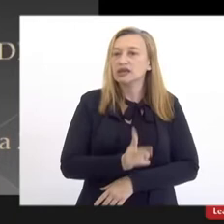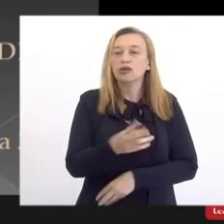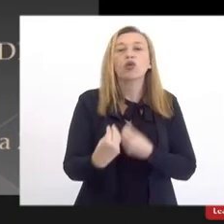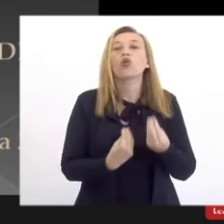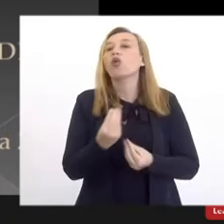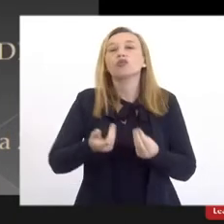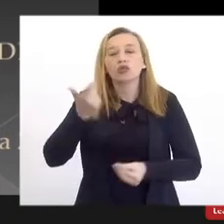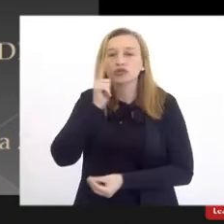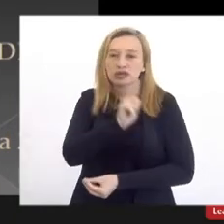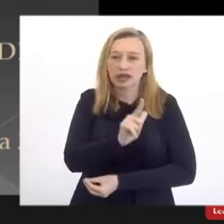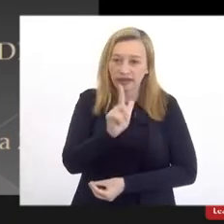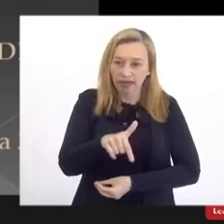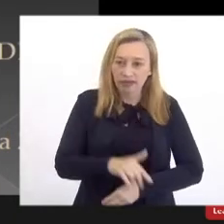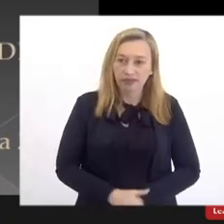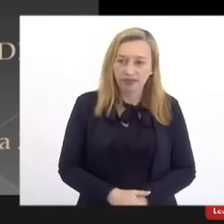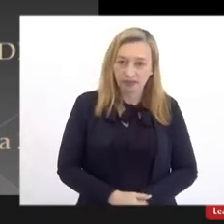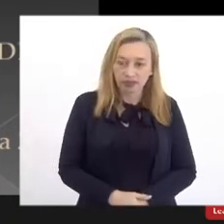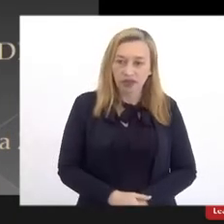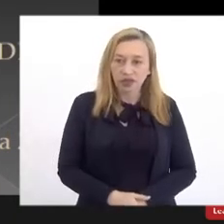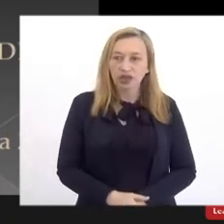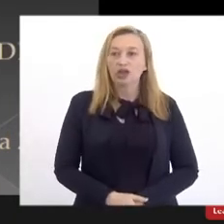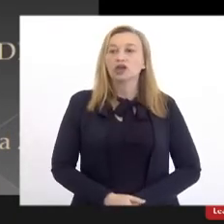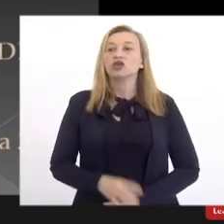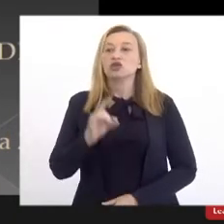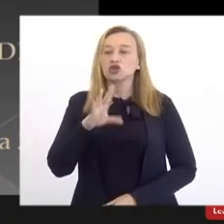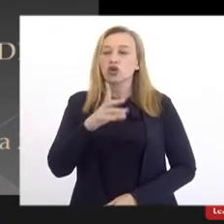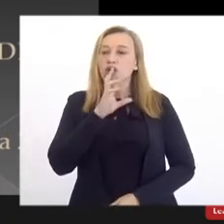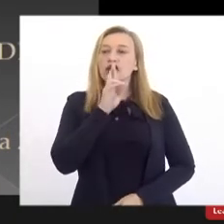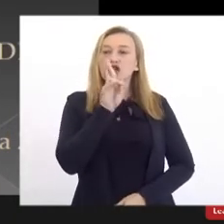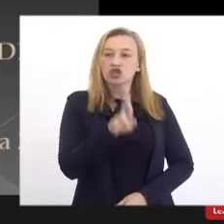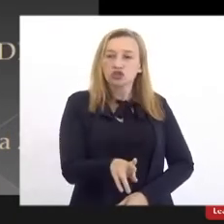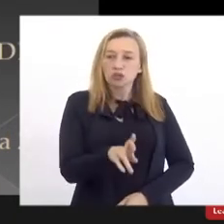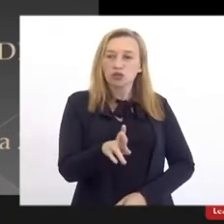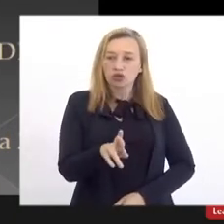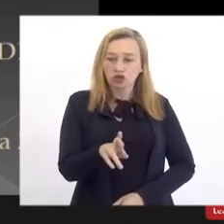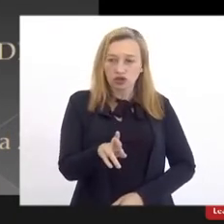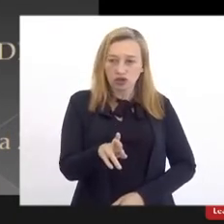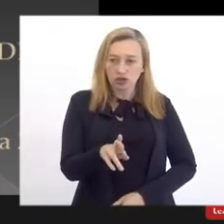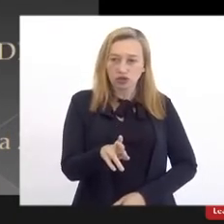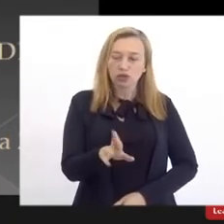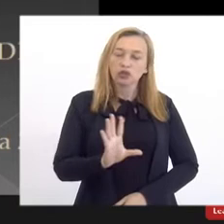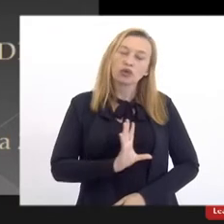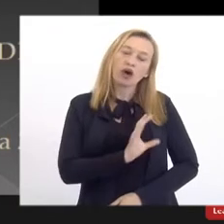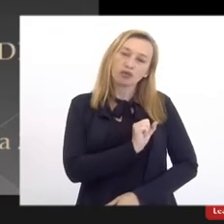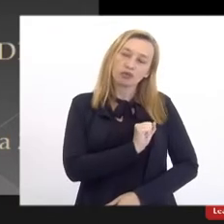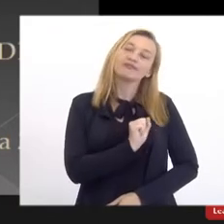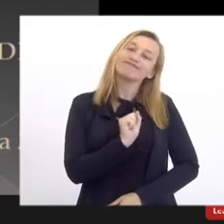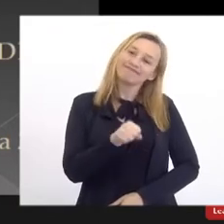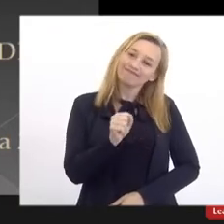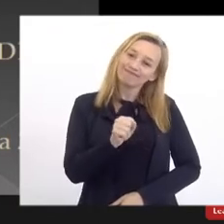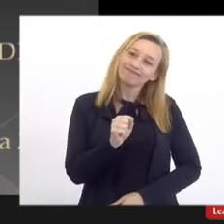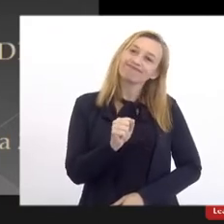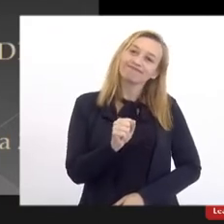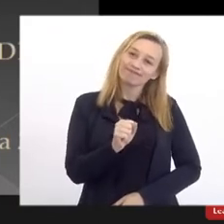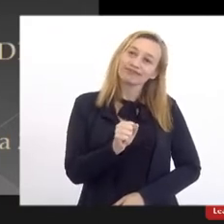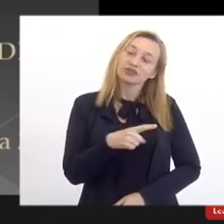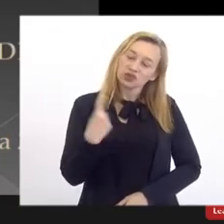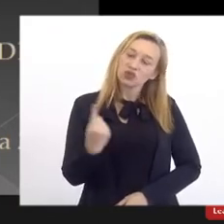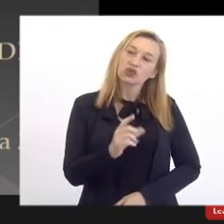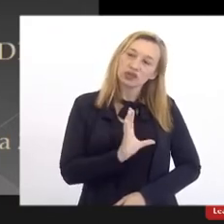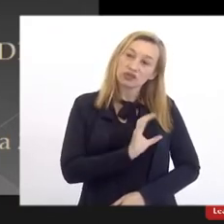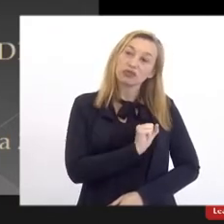consegue? E eu só encontro a resposta para isso no amor. Sim, nós